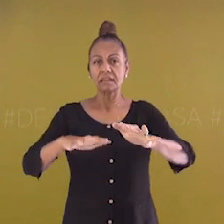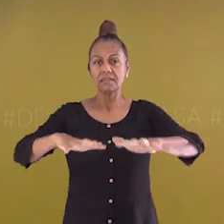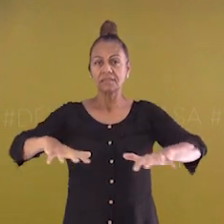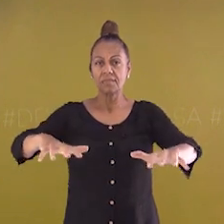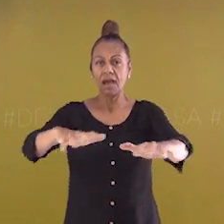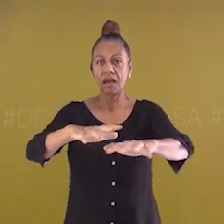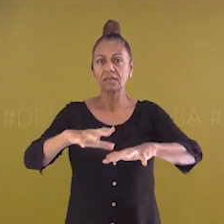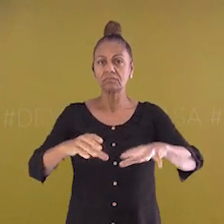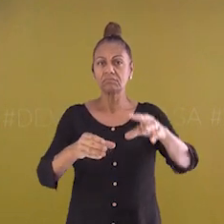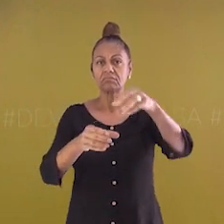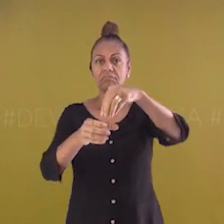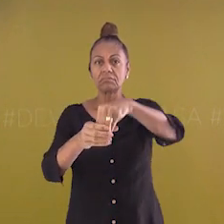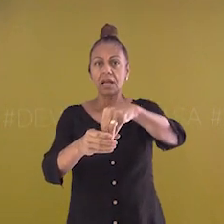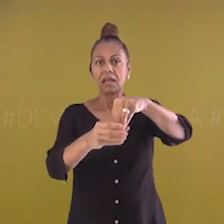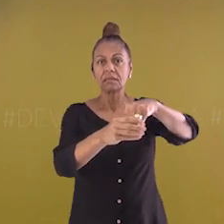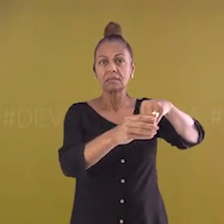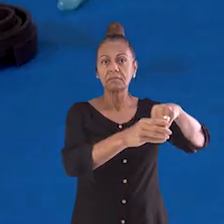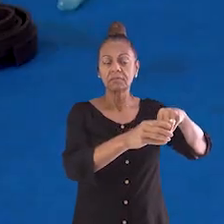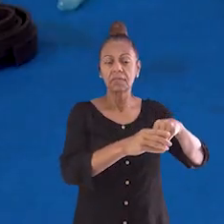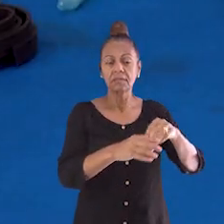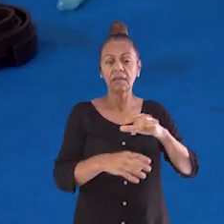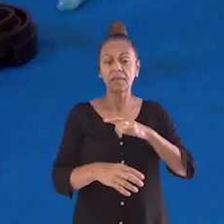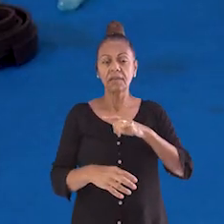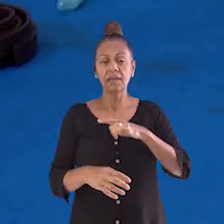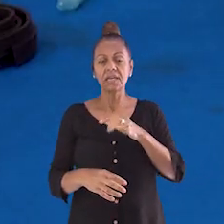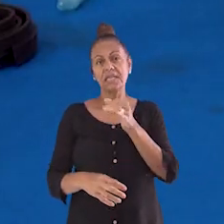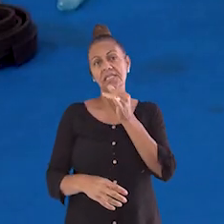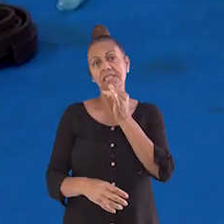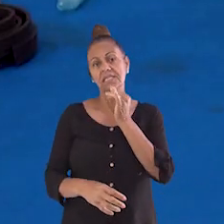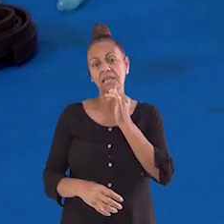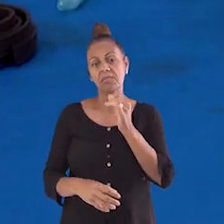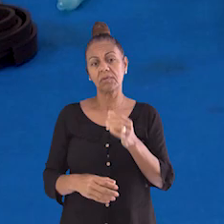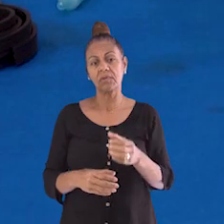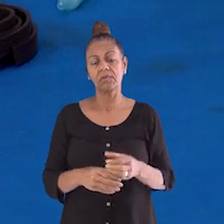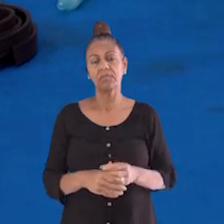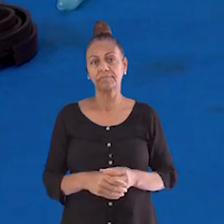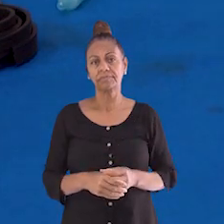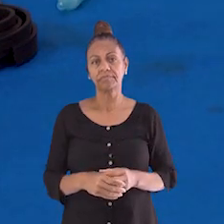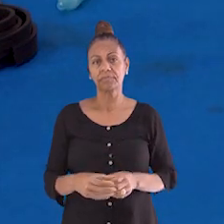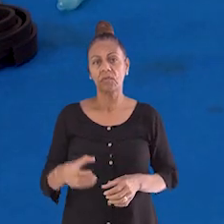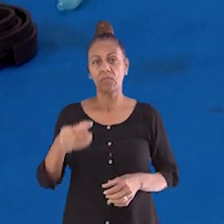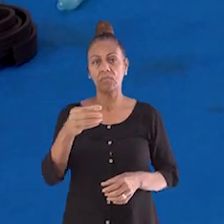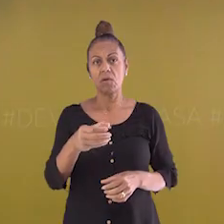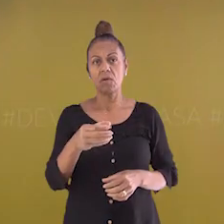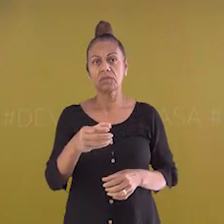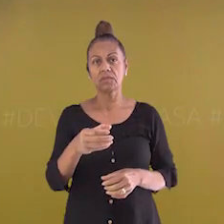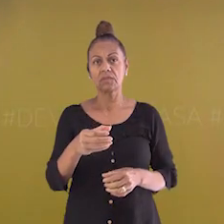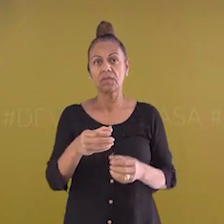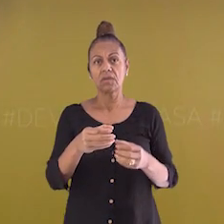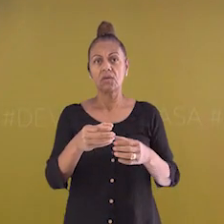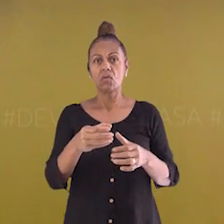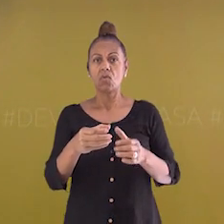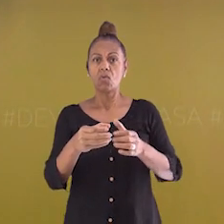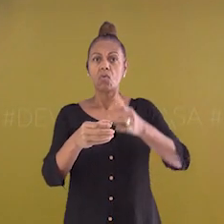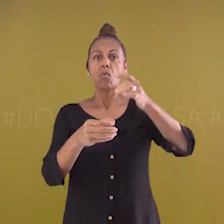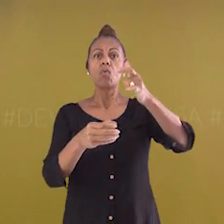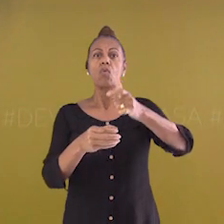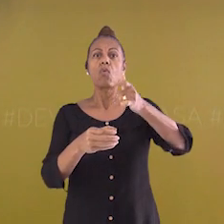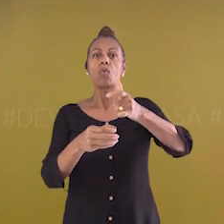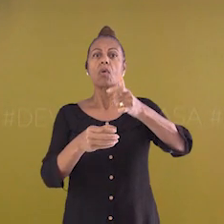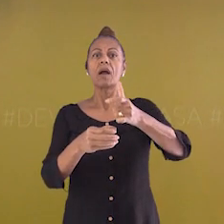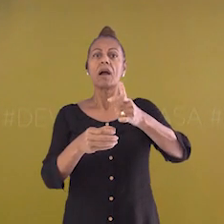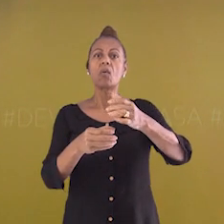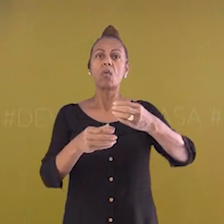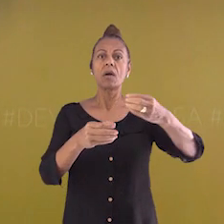Por exemplo, eu não posso colocar este pote no mesmo lugar que esse. Ou ele fica por